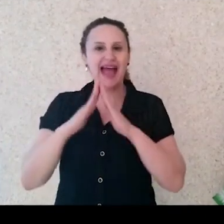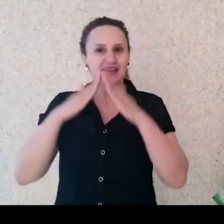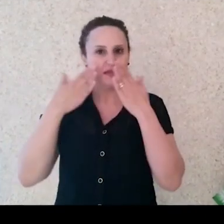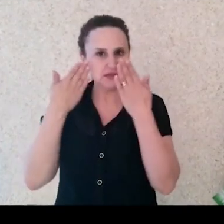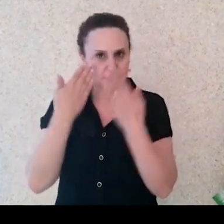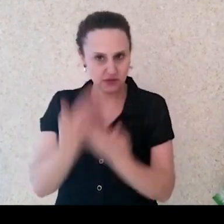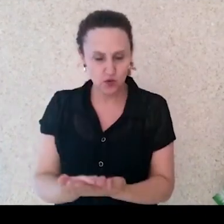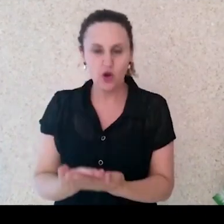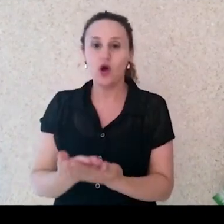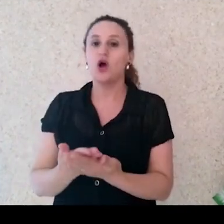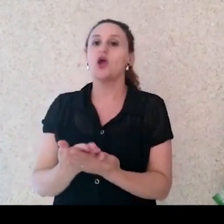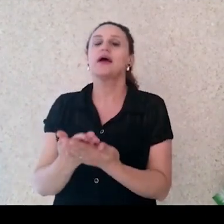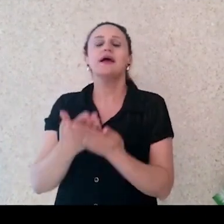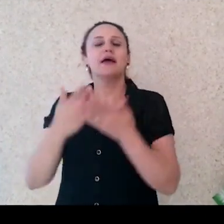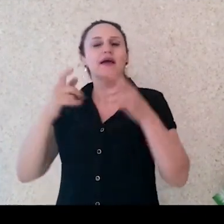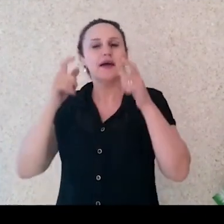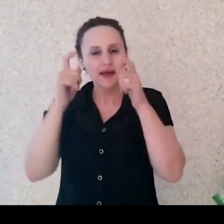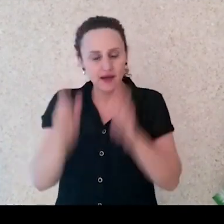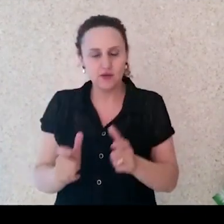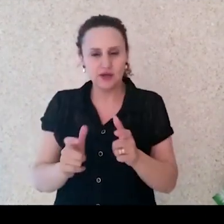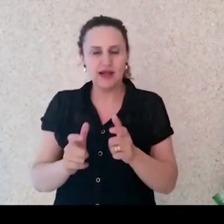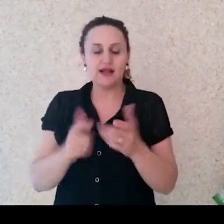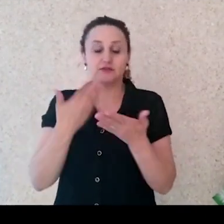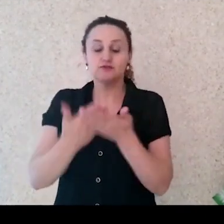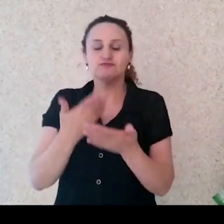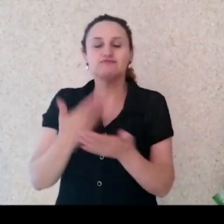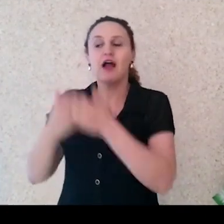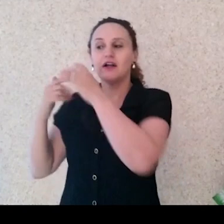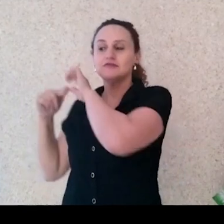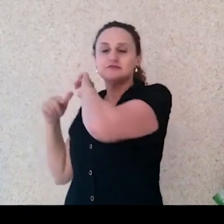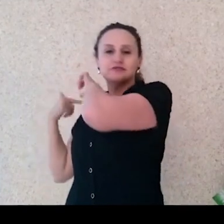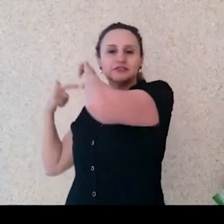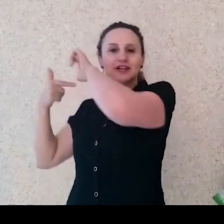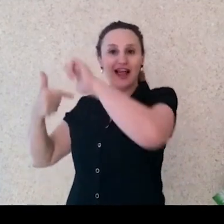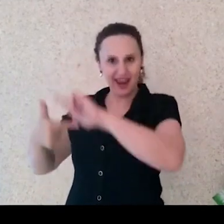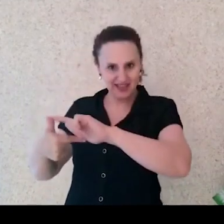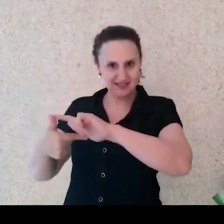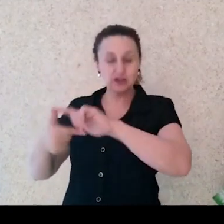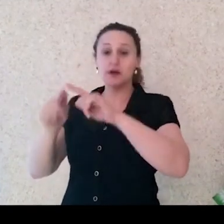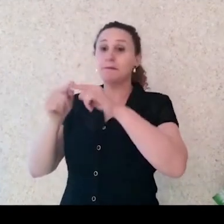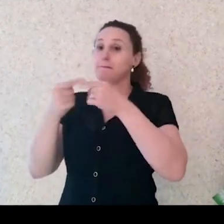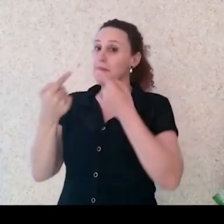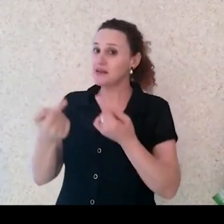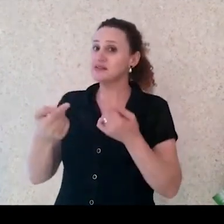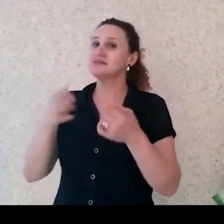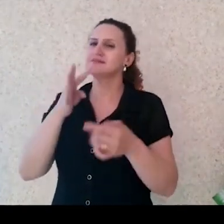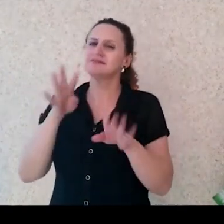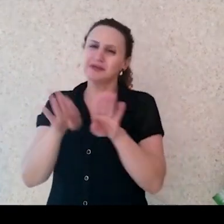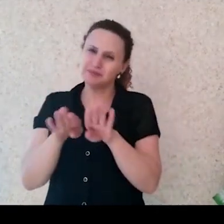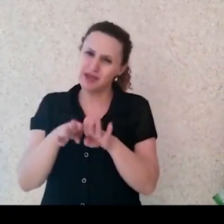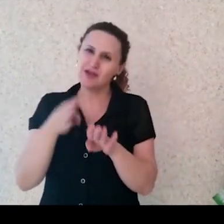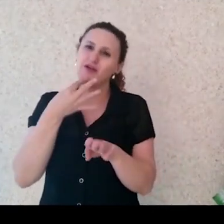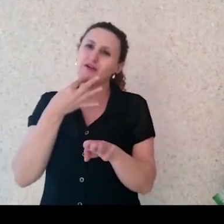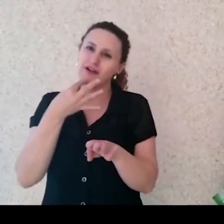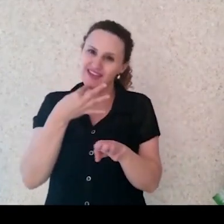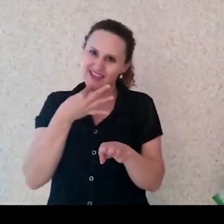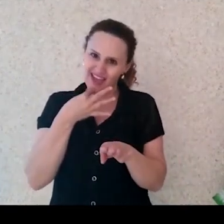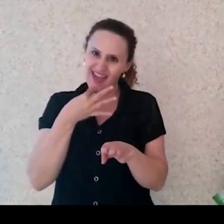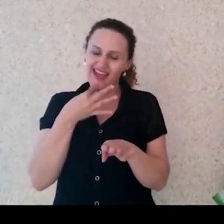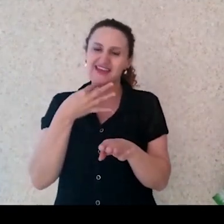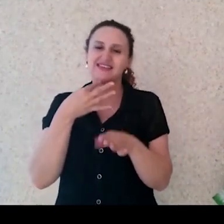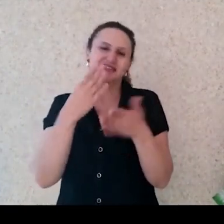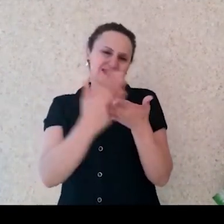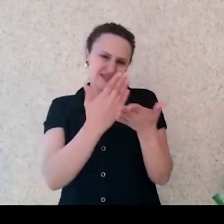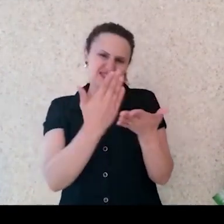é, sim, o lugar de nós estudarmos os clássicos, mas a escola também pode ser um lugar que a gente conheça bestsellers, que a gente trabalhe lá